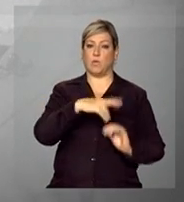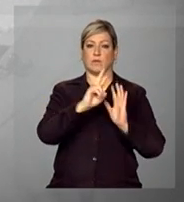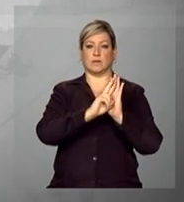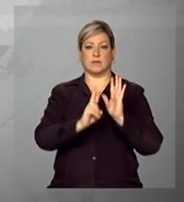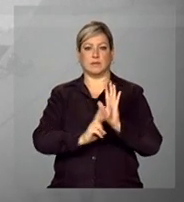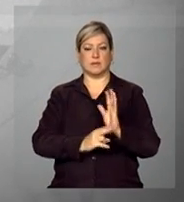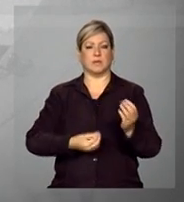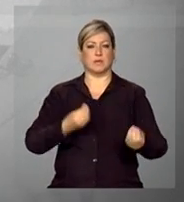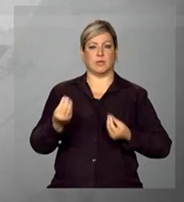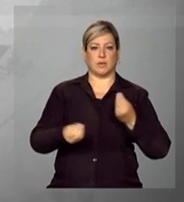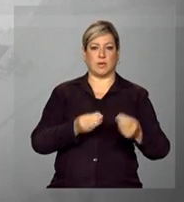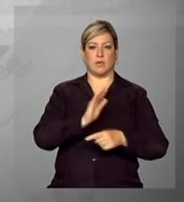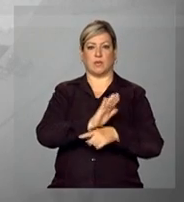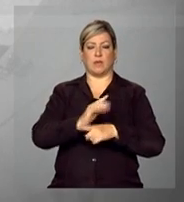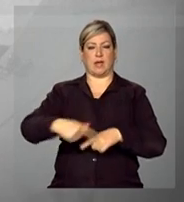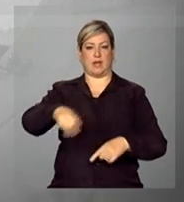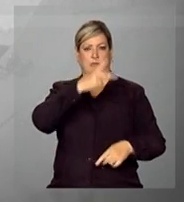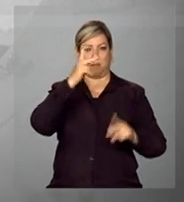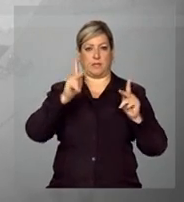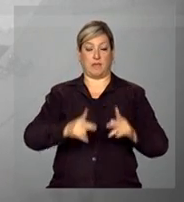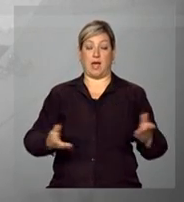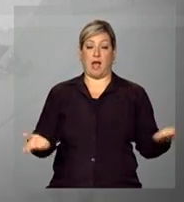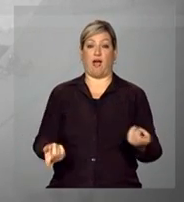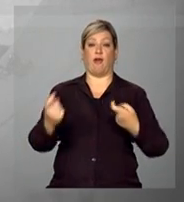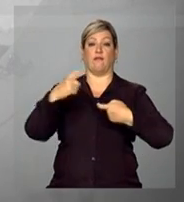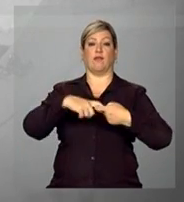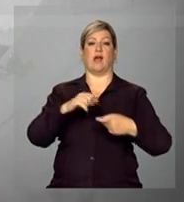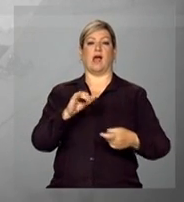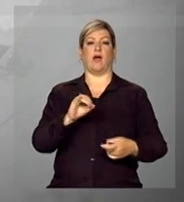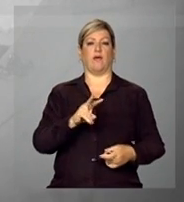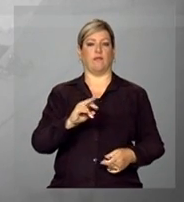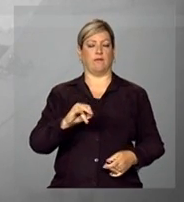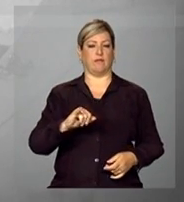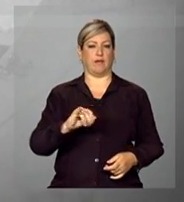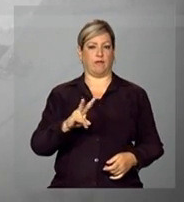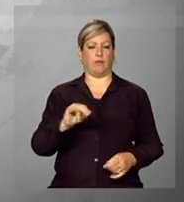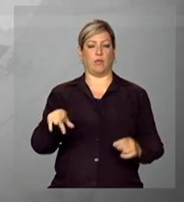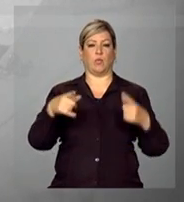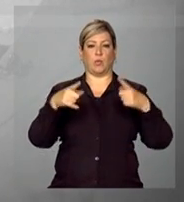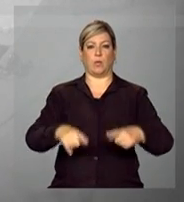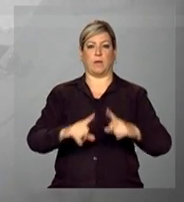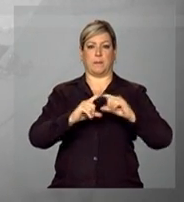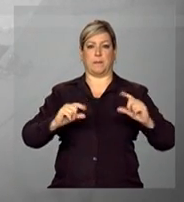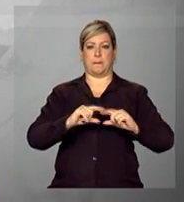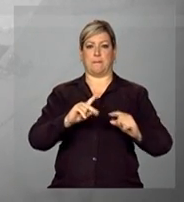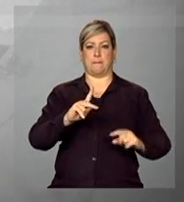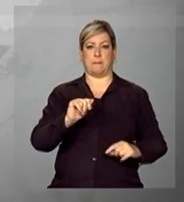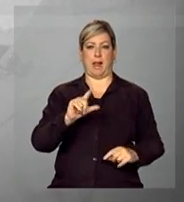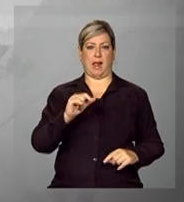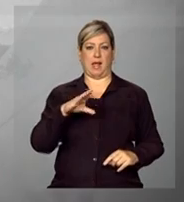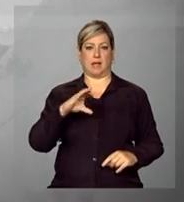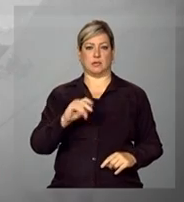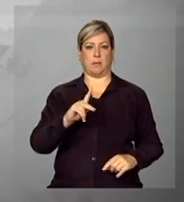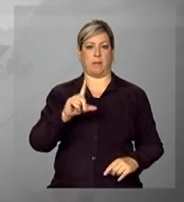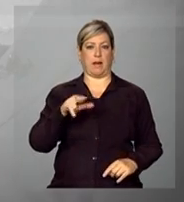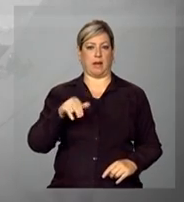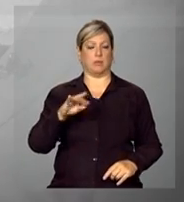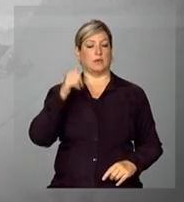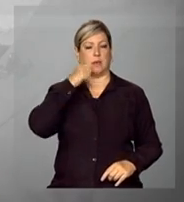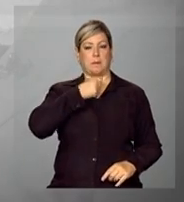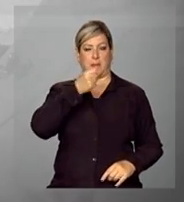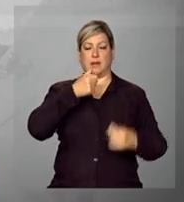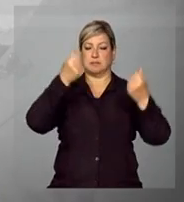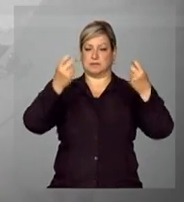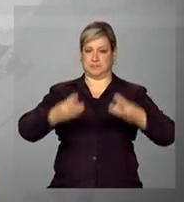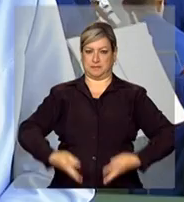o atendimento a essa população. Vamos voltar ao vivo ao Palácio do Planalto, onde está a repórter Mara Kenupi, que tem outras informações.